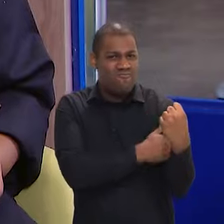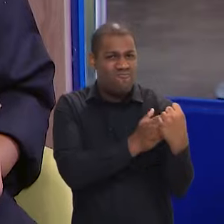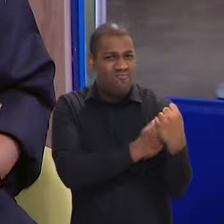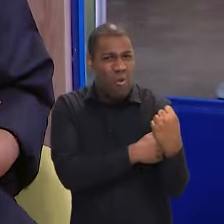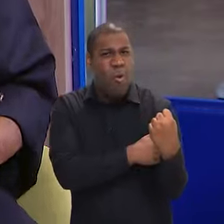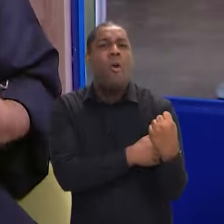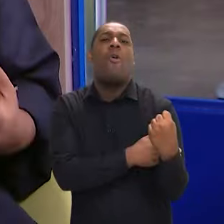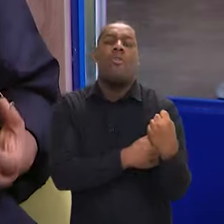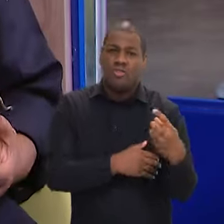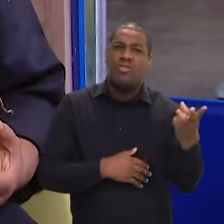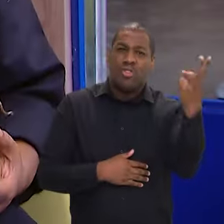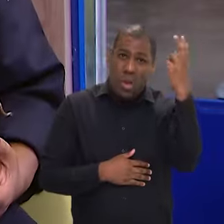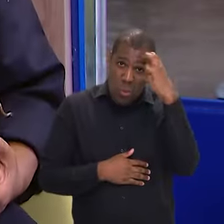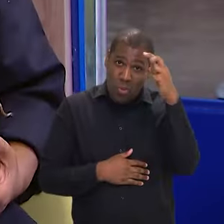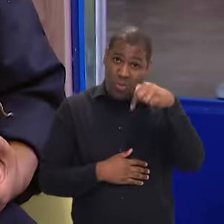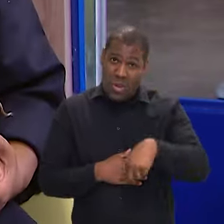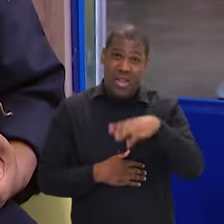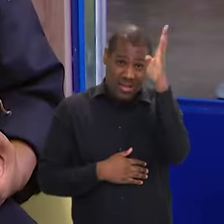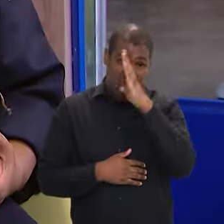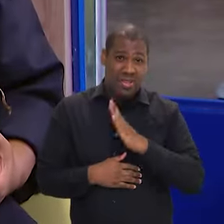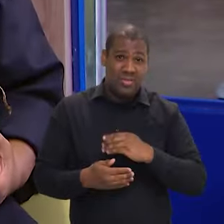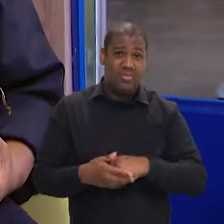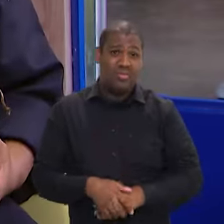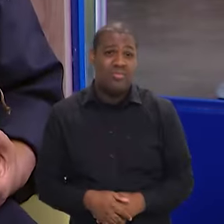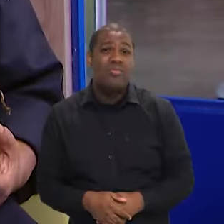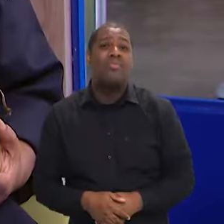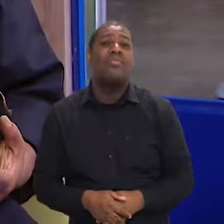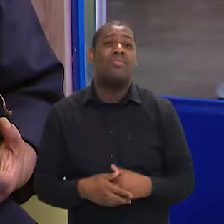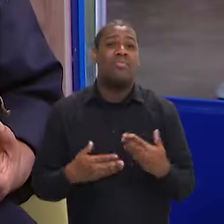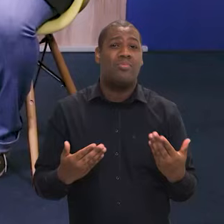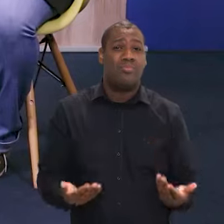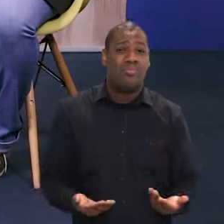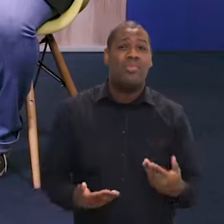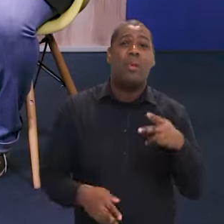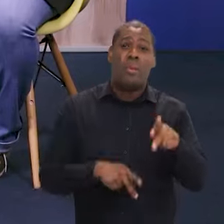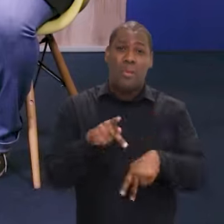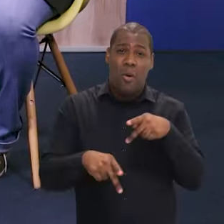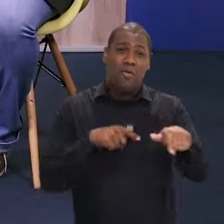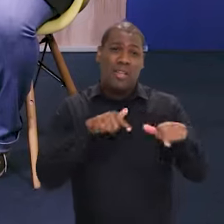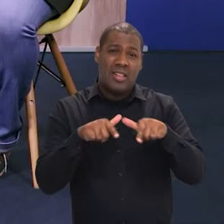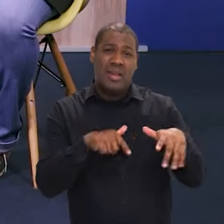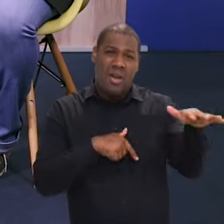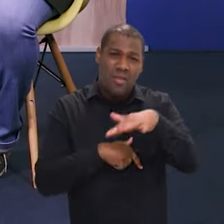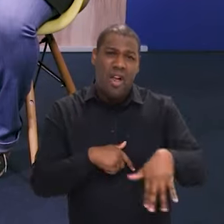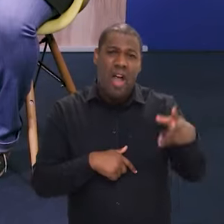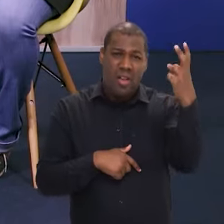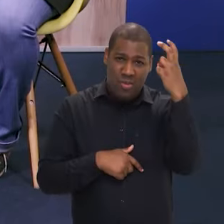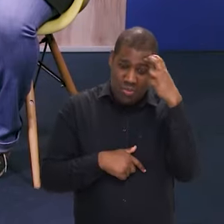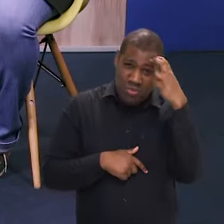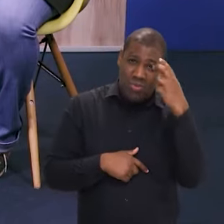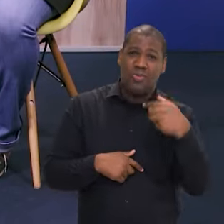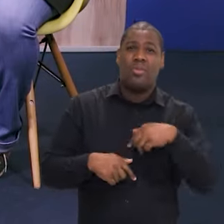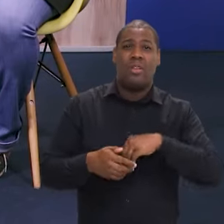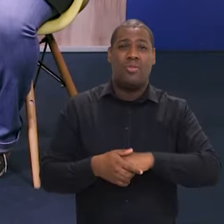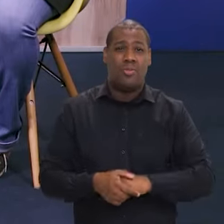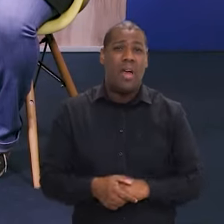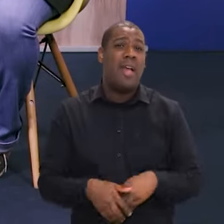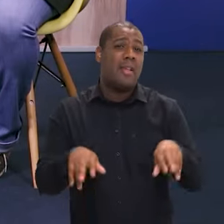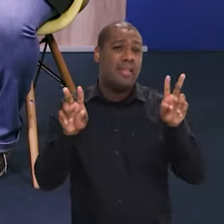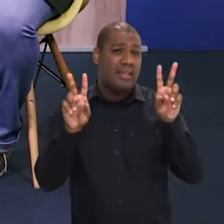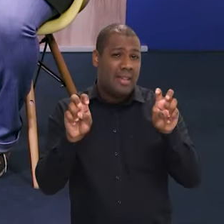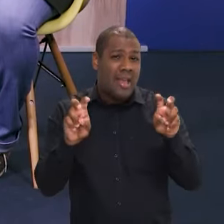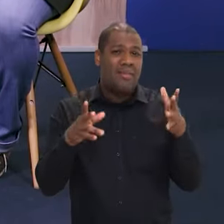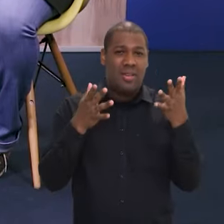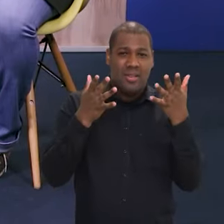forte, né? O fazer cultural no nosso país, as pautas dos trabalhadores e trabalhadoras da cultura, as pautas do direito autoral, as